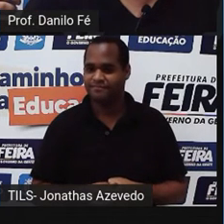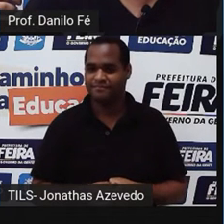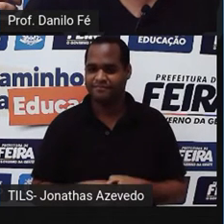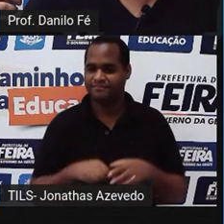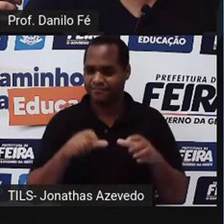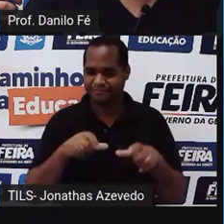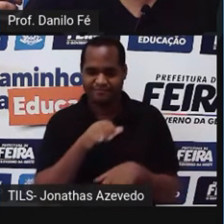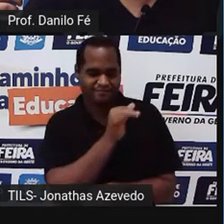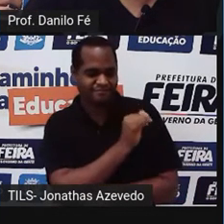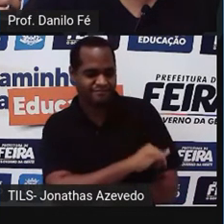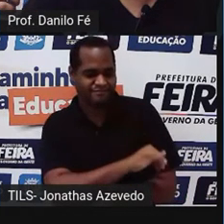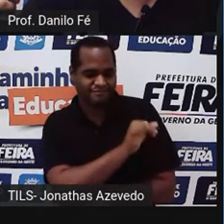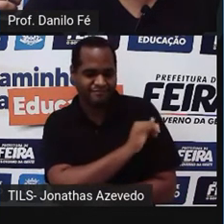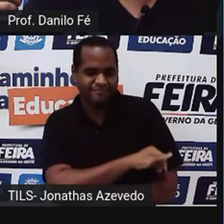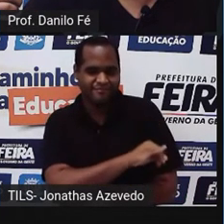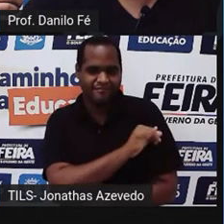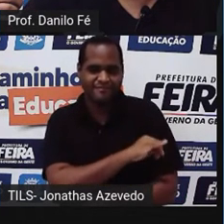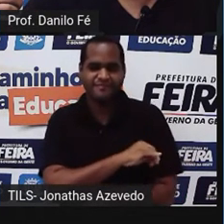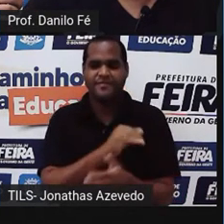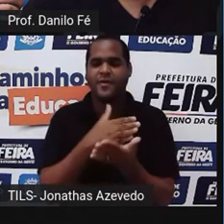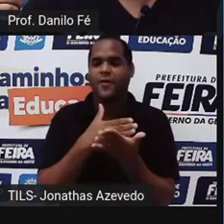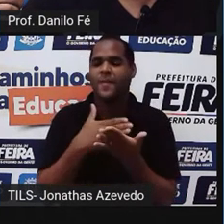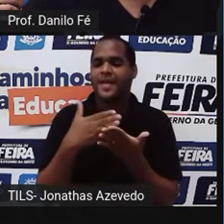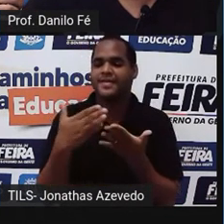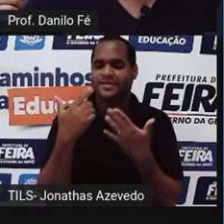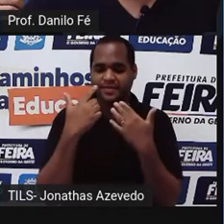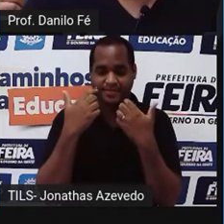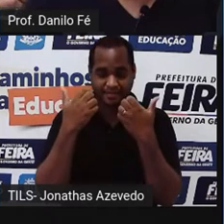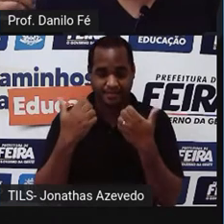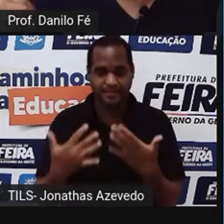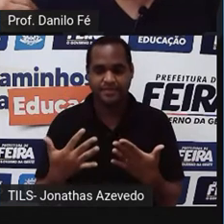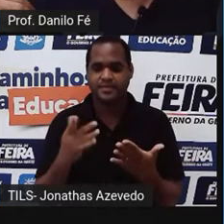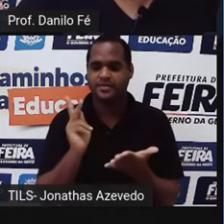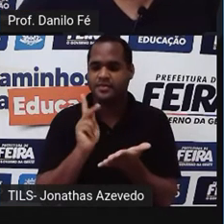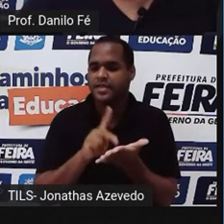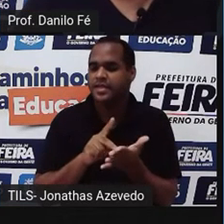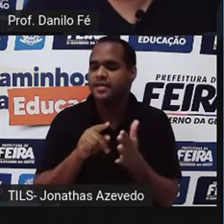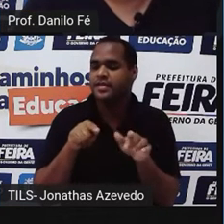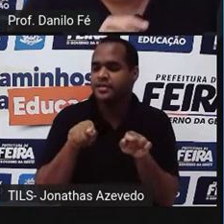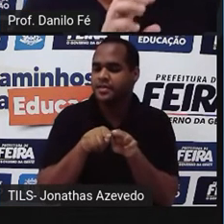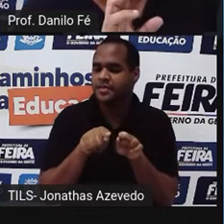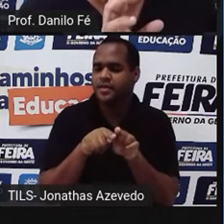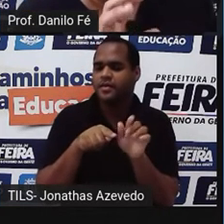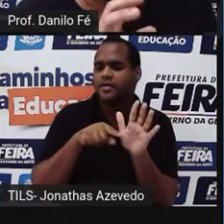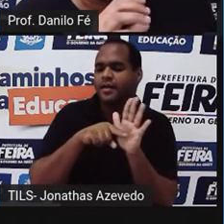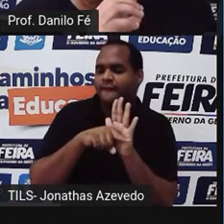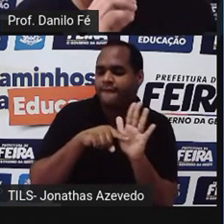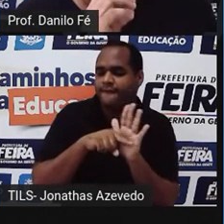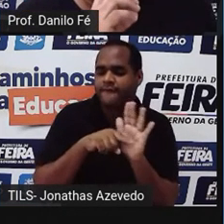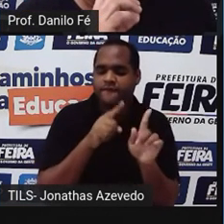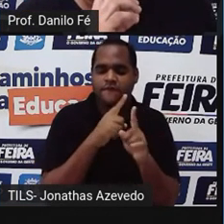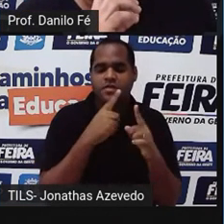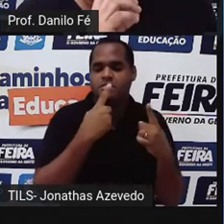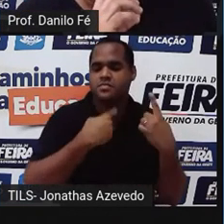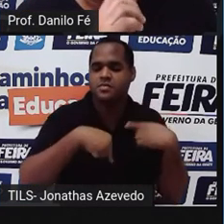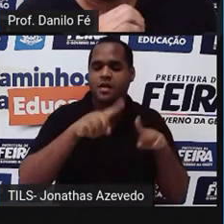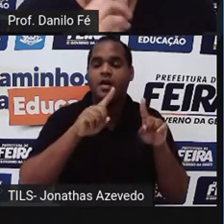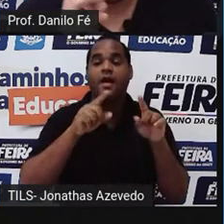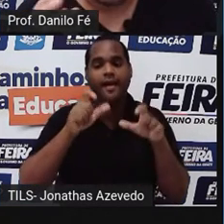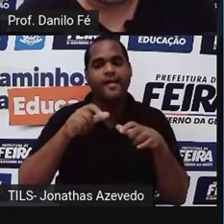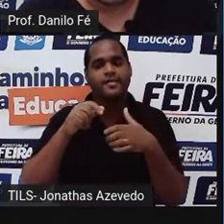Janeiro também começa a receber uma série de investimentos para se tornar uma cidade